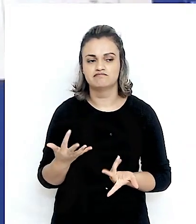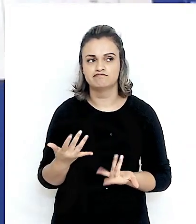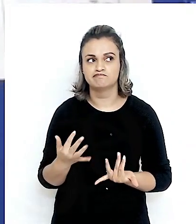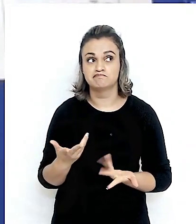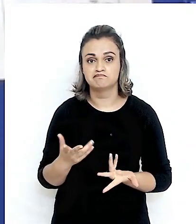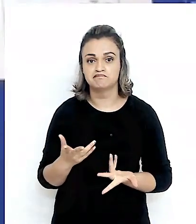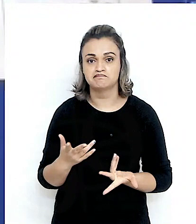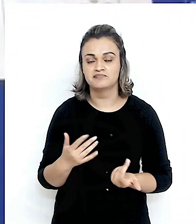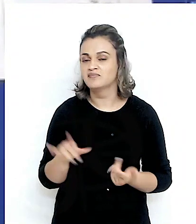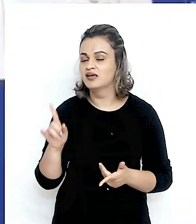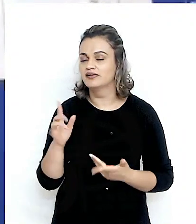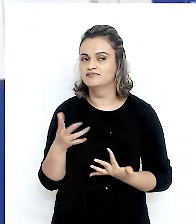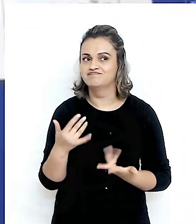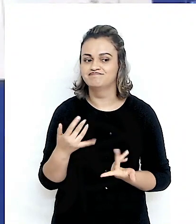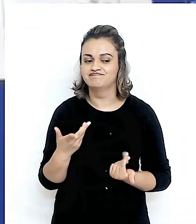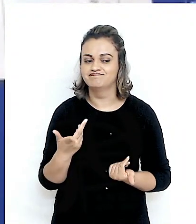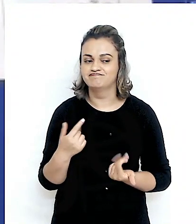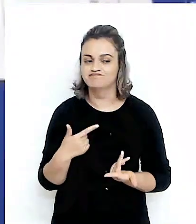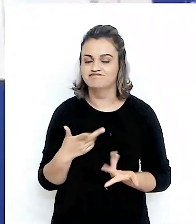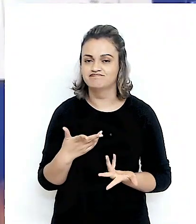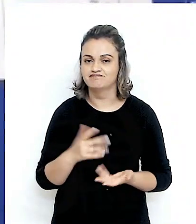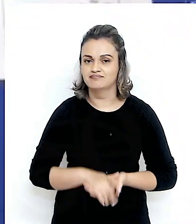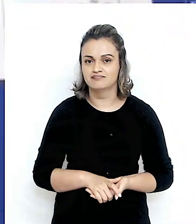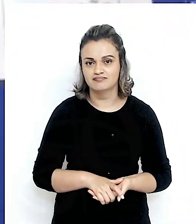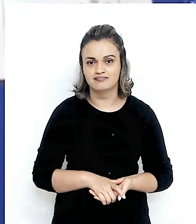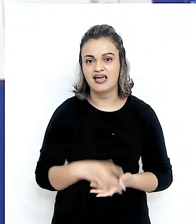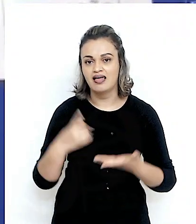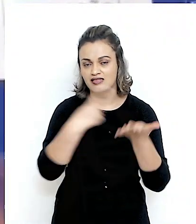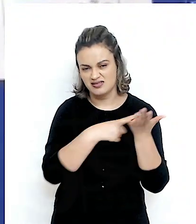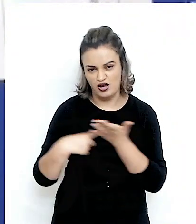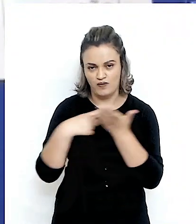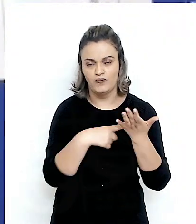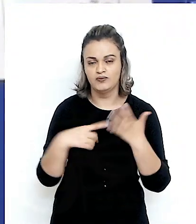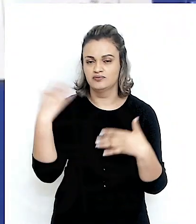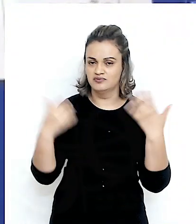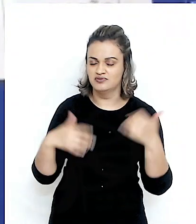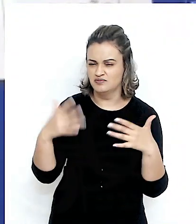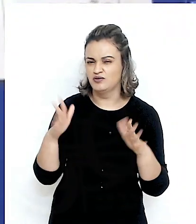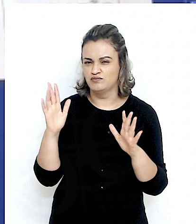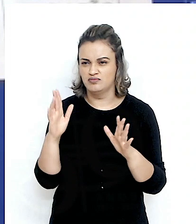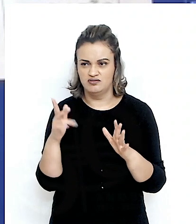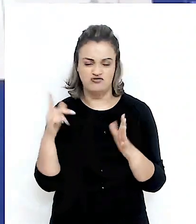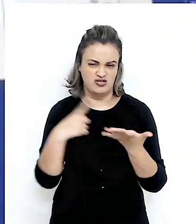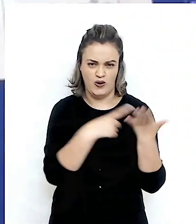De fato, esses acordos, essas novas